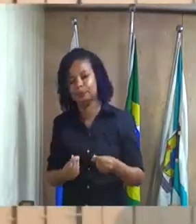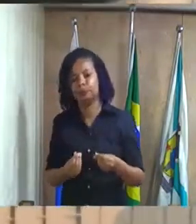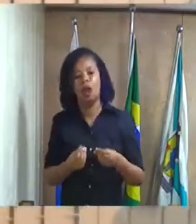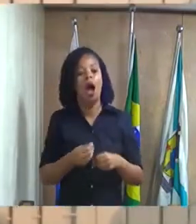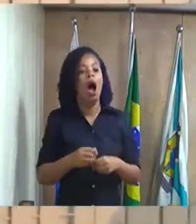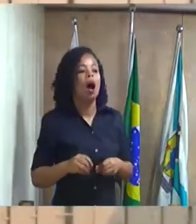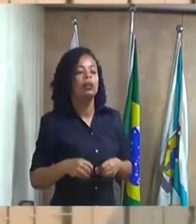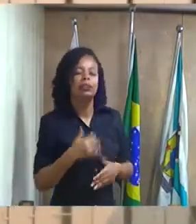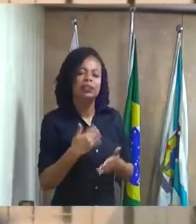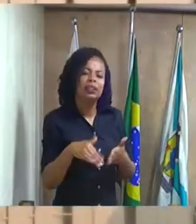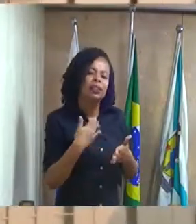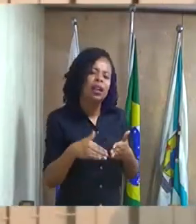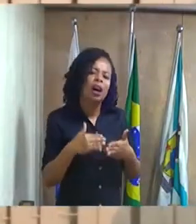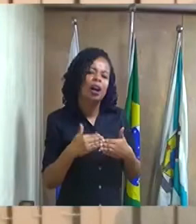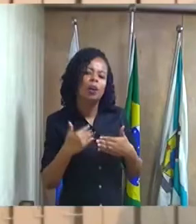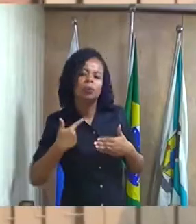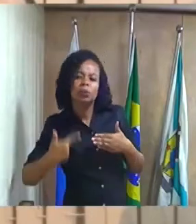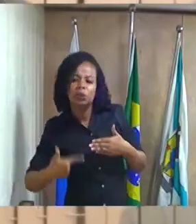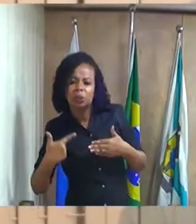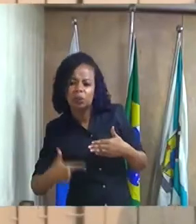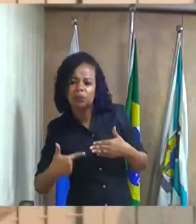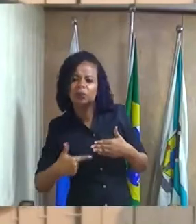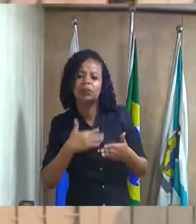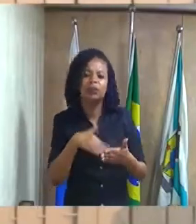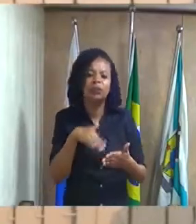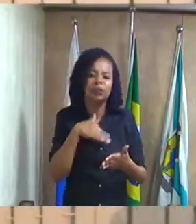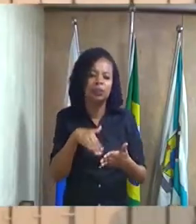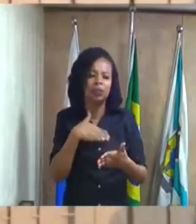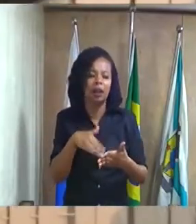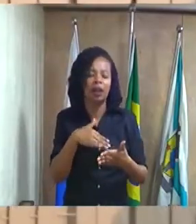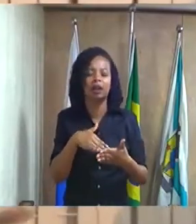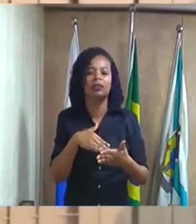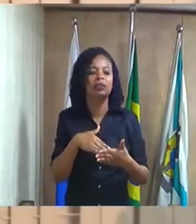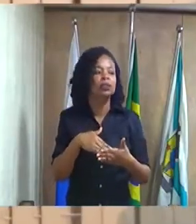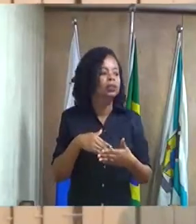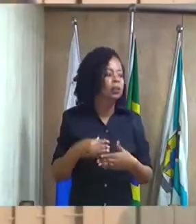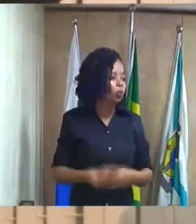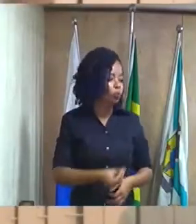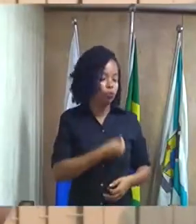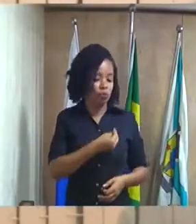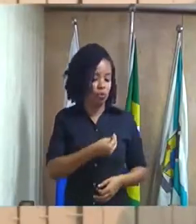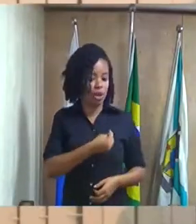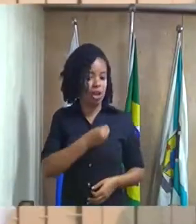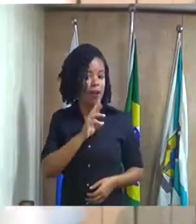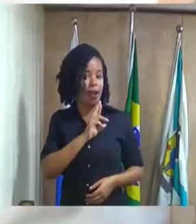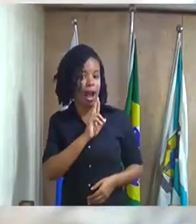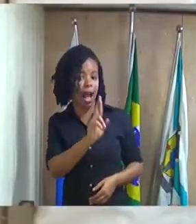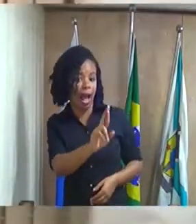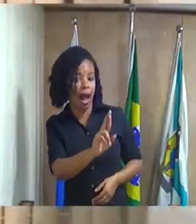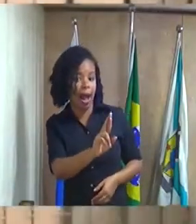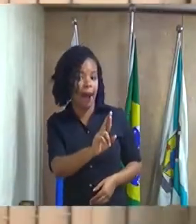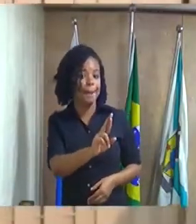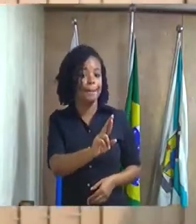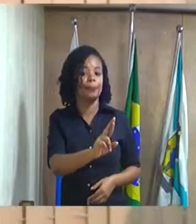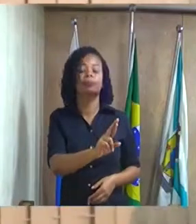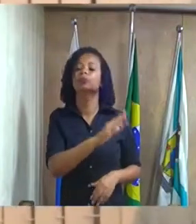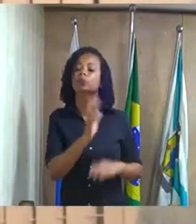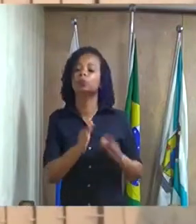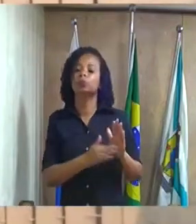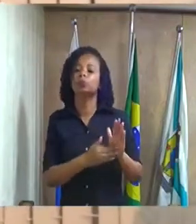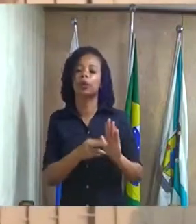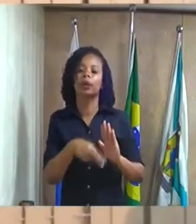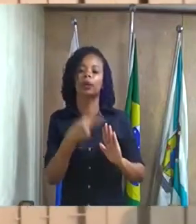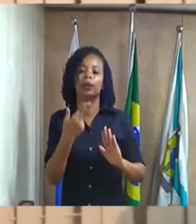ou o subsecretário ou esse Lincoln se não comparecer e responder esses requerimentos